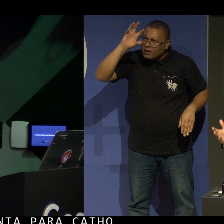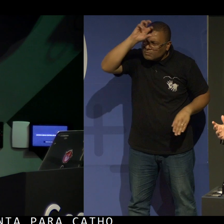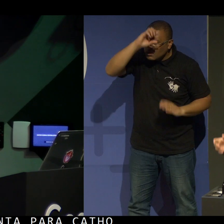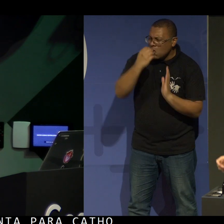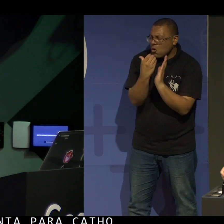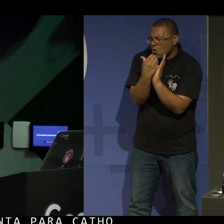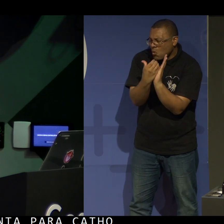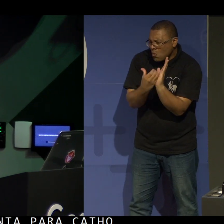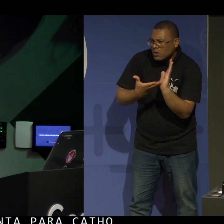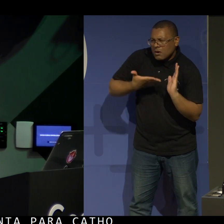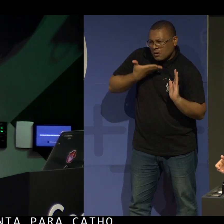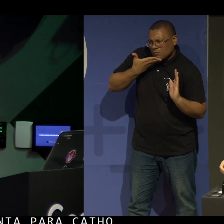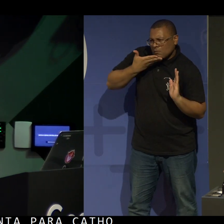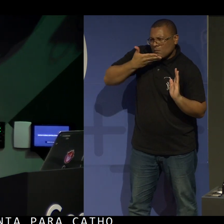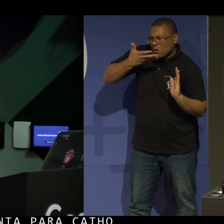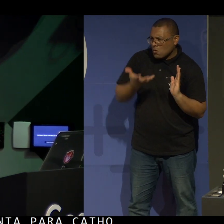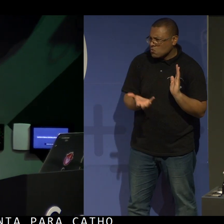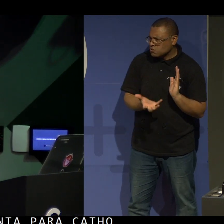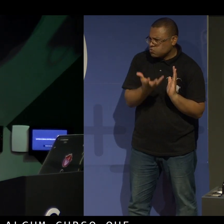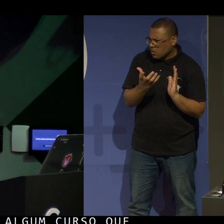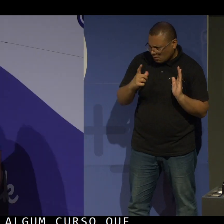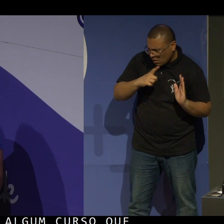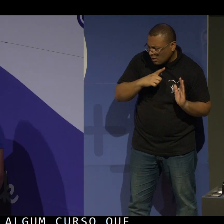currículo destacado?